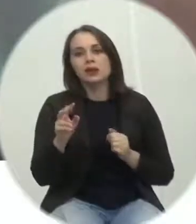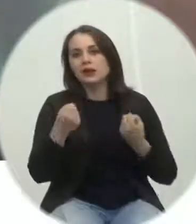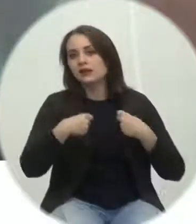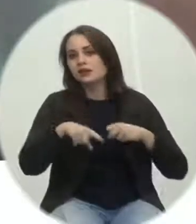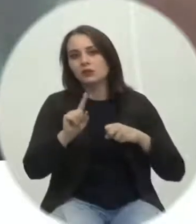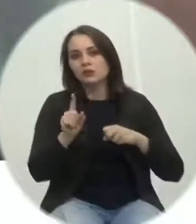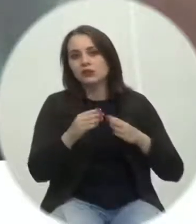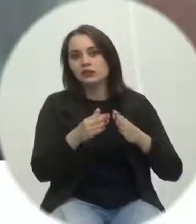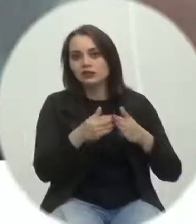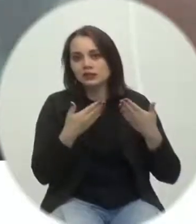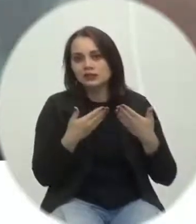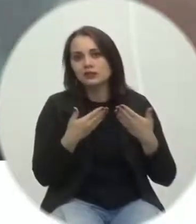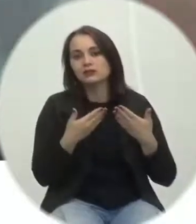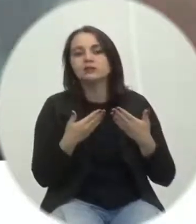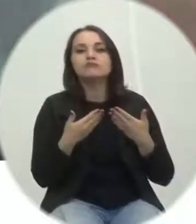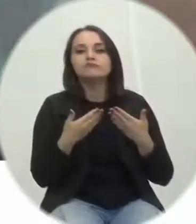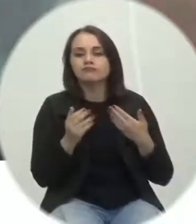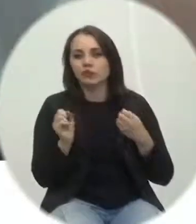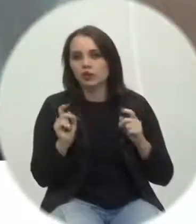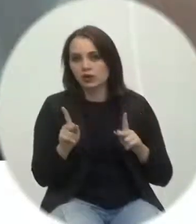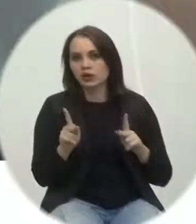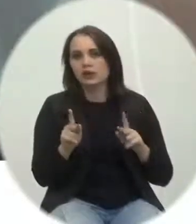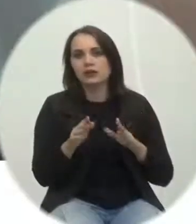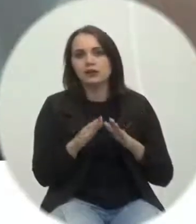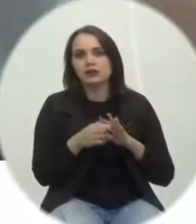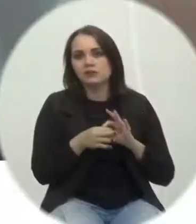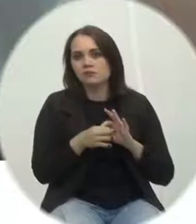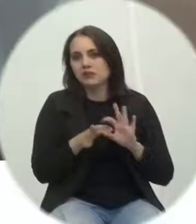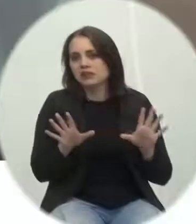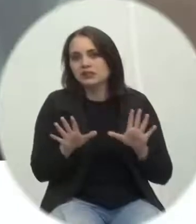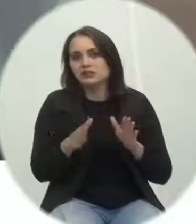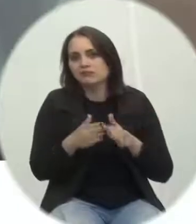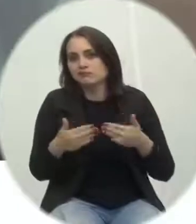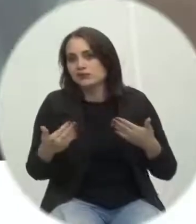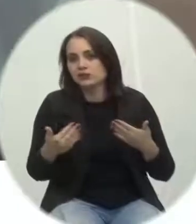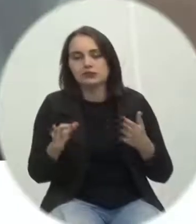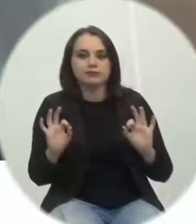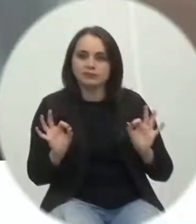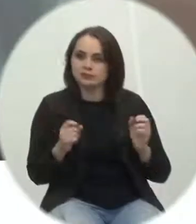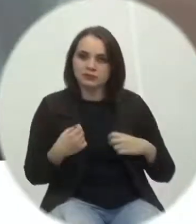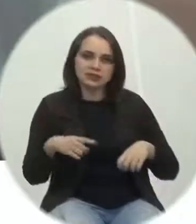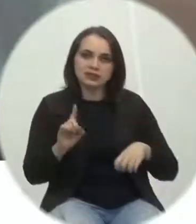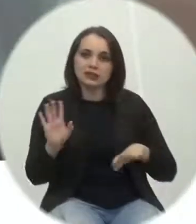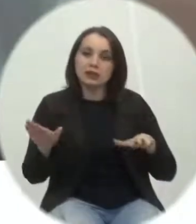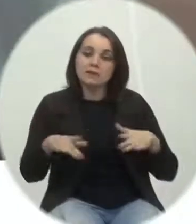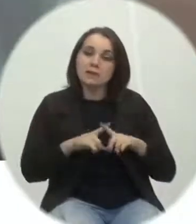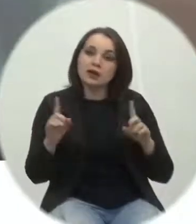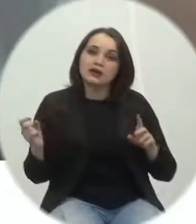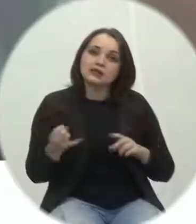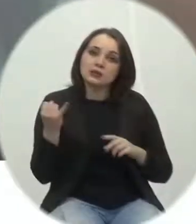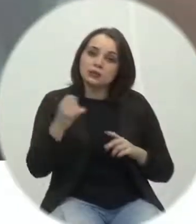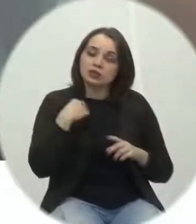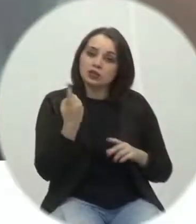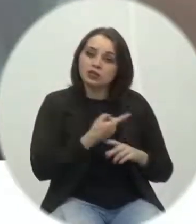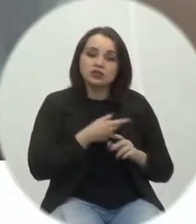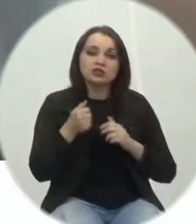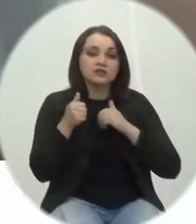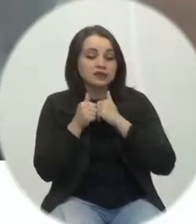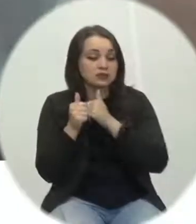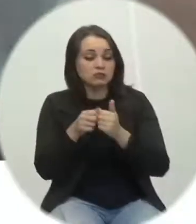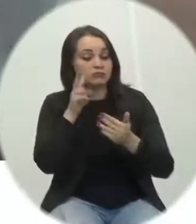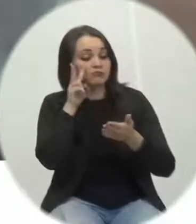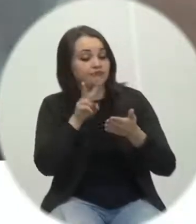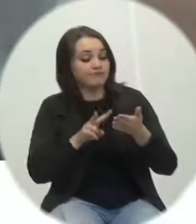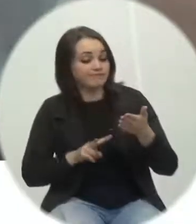licitação conforme o presenho prevê a 866 no entanto é importante a gente fazer todo o acompanhamento saber